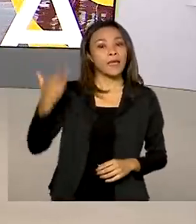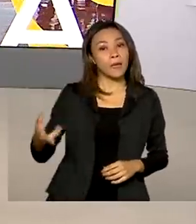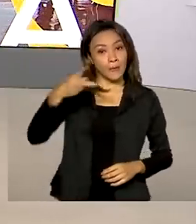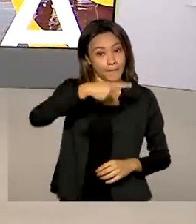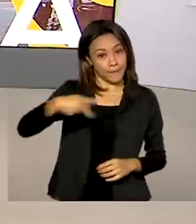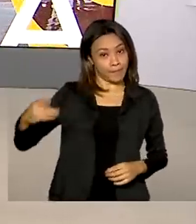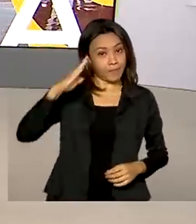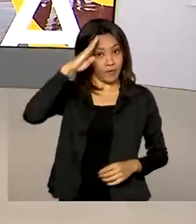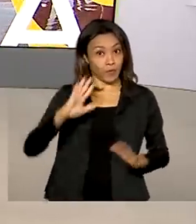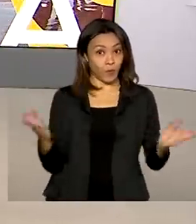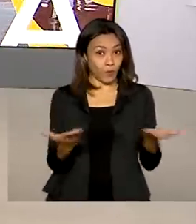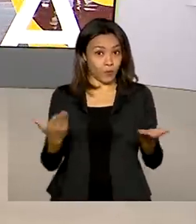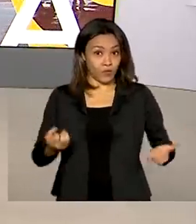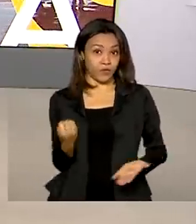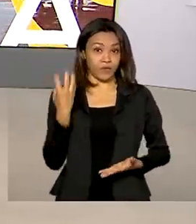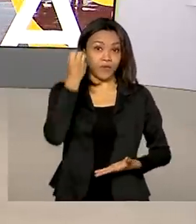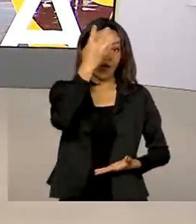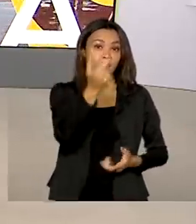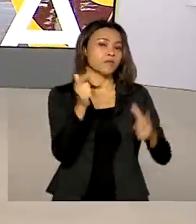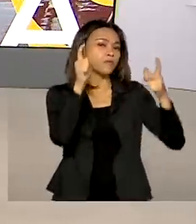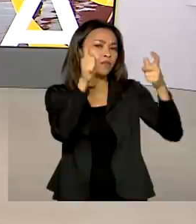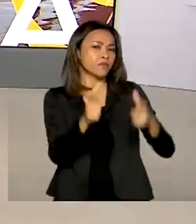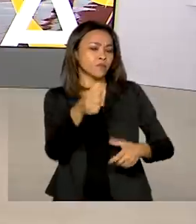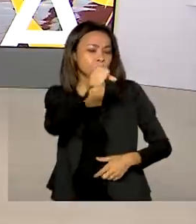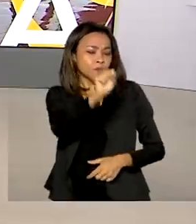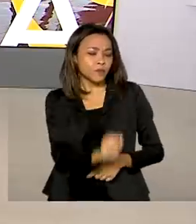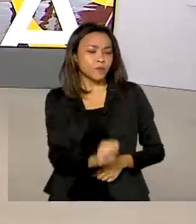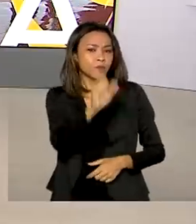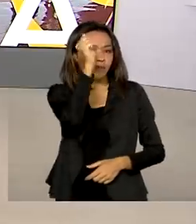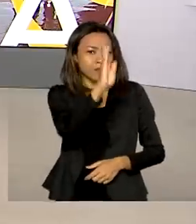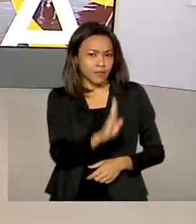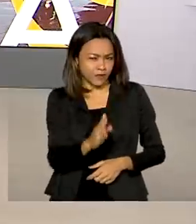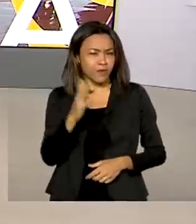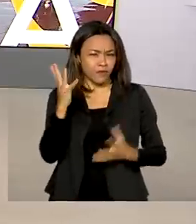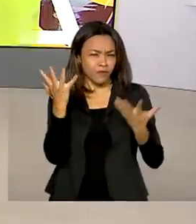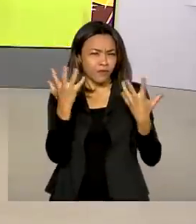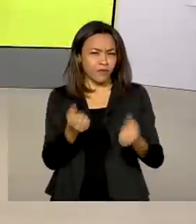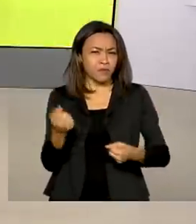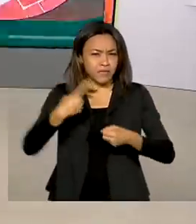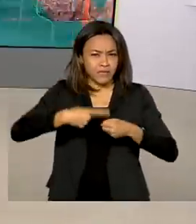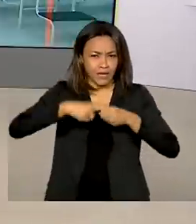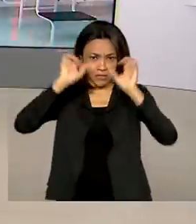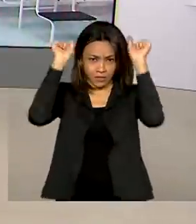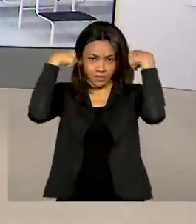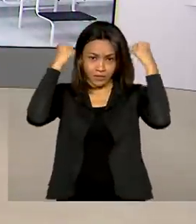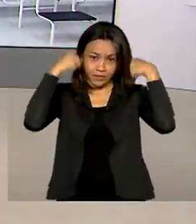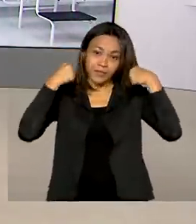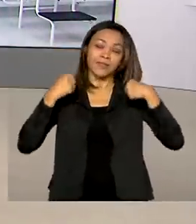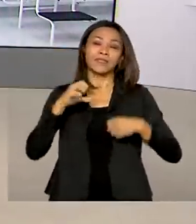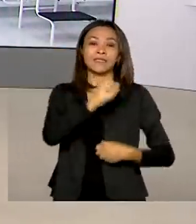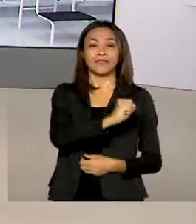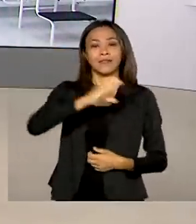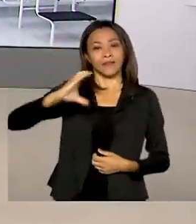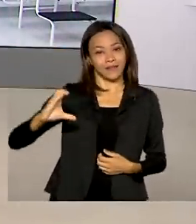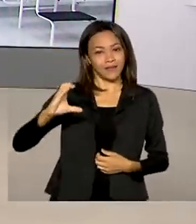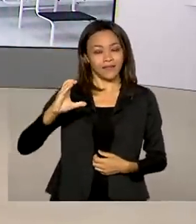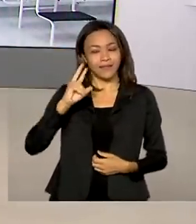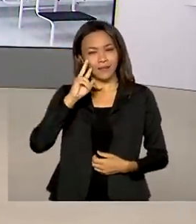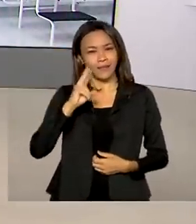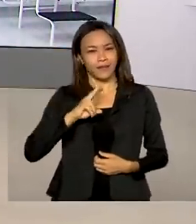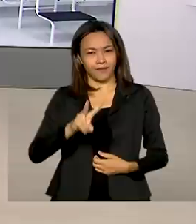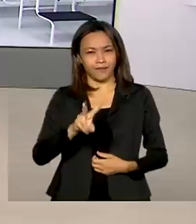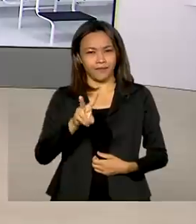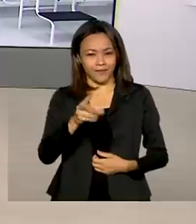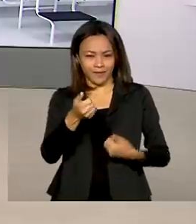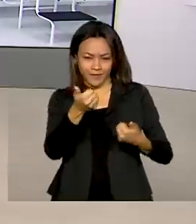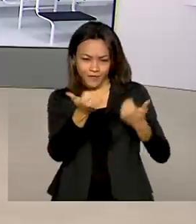viaja hoje para a região sul do país. Vamos ao vivo a Chapecó, Santa Catarina. A repórter Ana Luíza Prazer traz ao vivo as informações pra